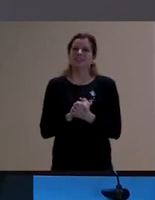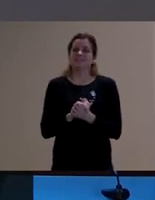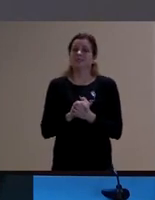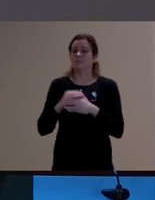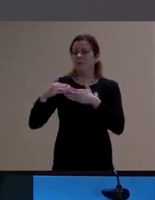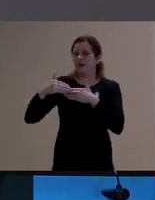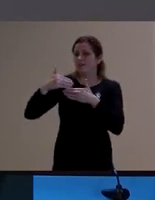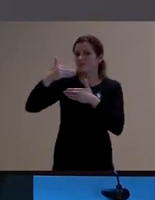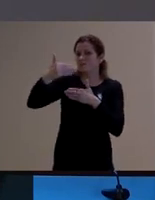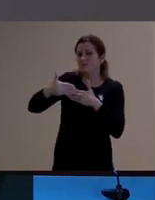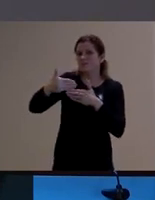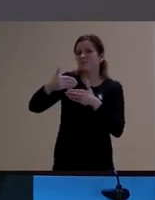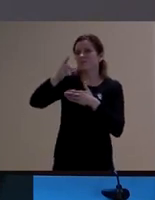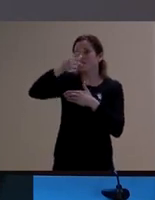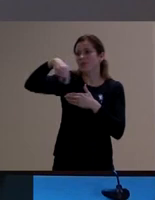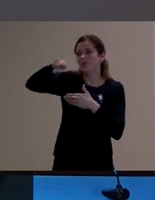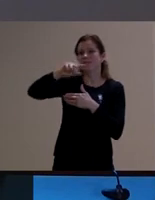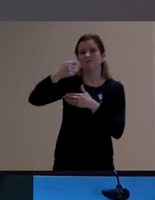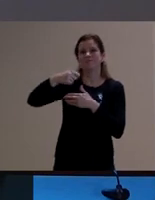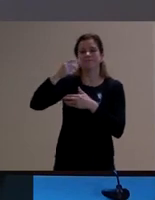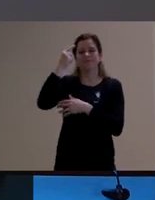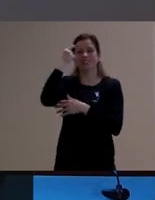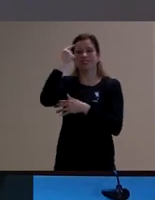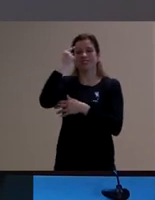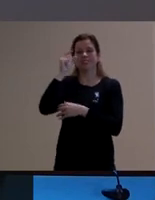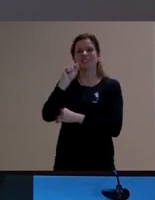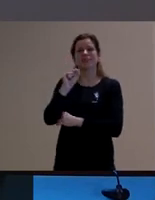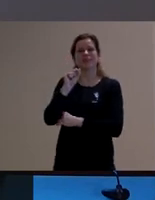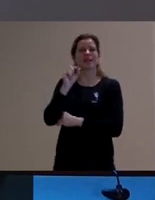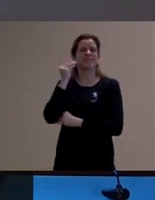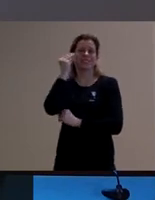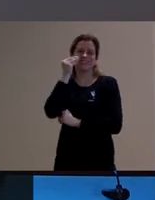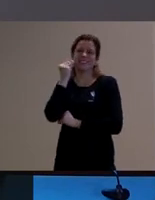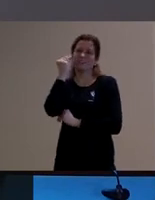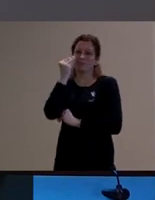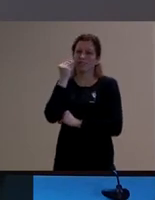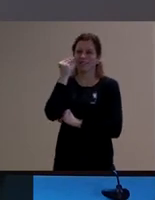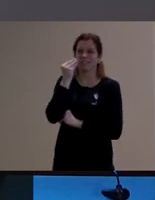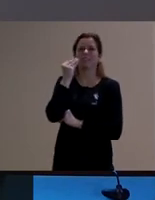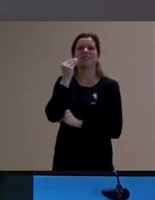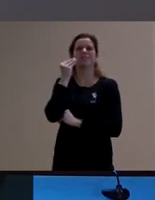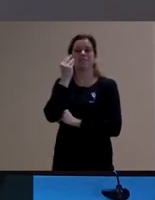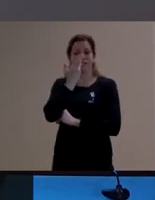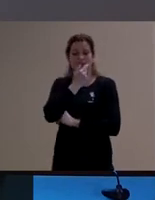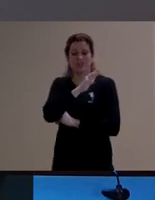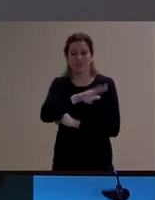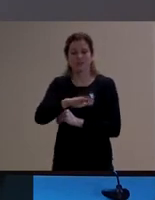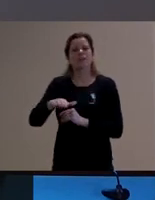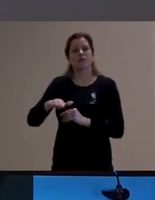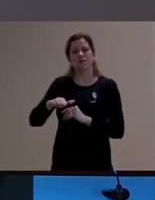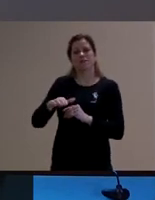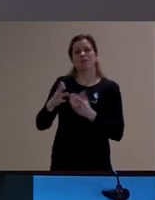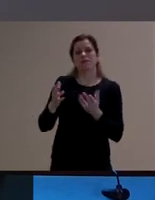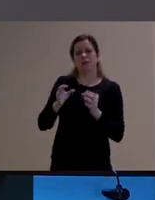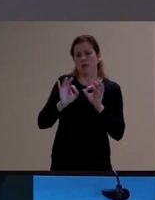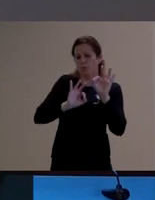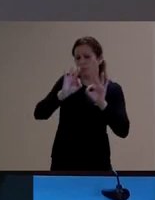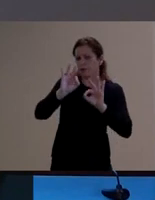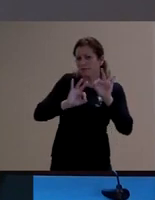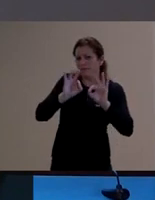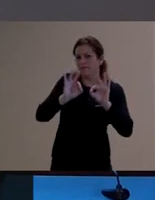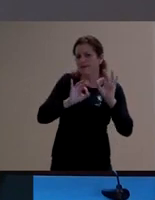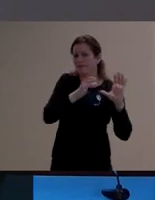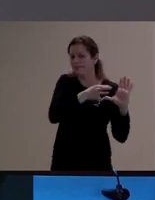para frente é pensar assim que apesar da experiência de infância dele ser uma experiência bem localizada num contexto